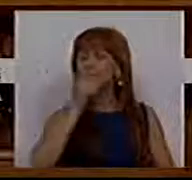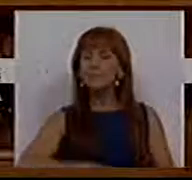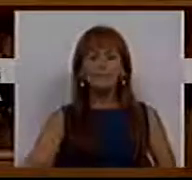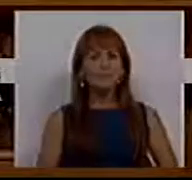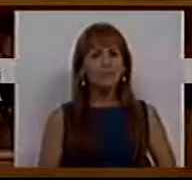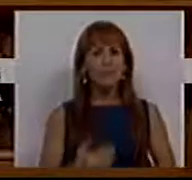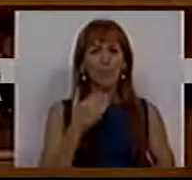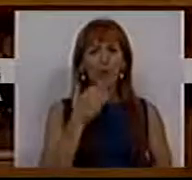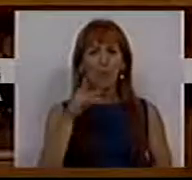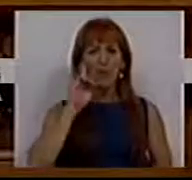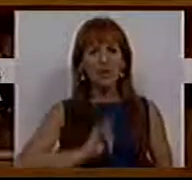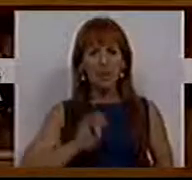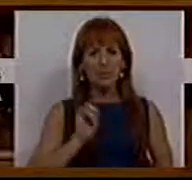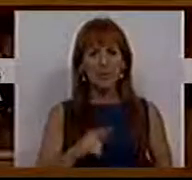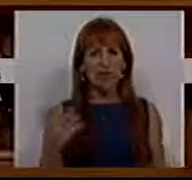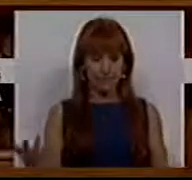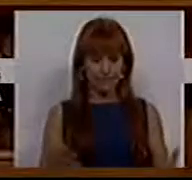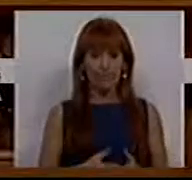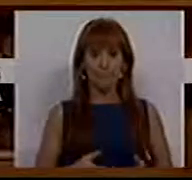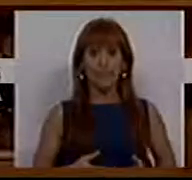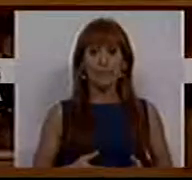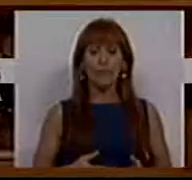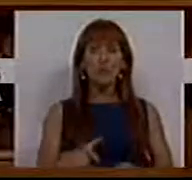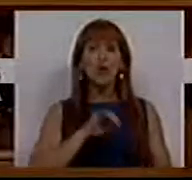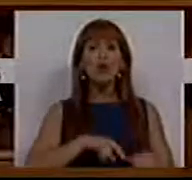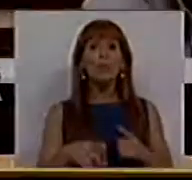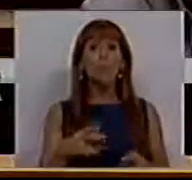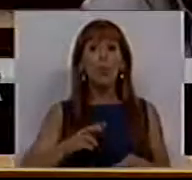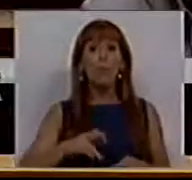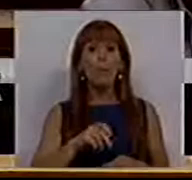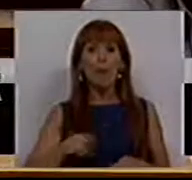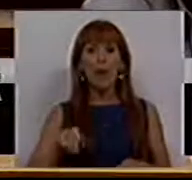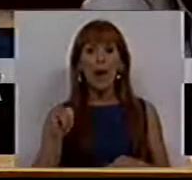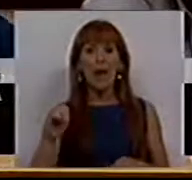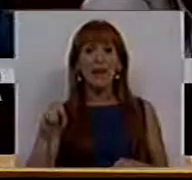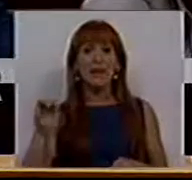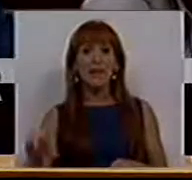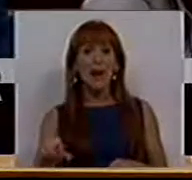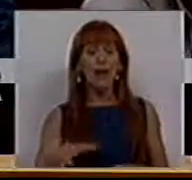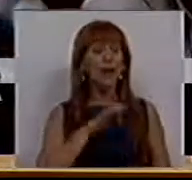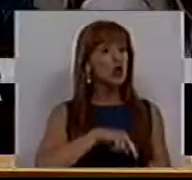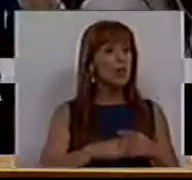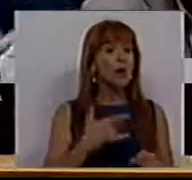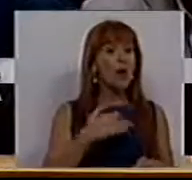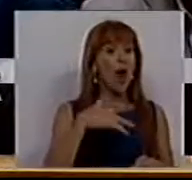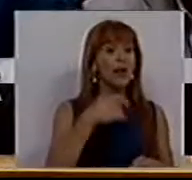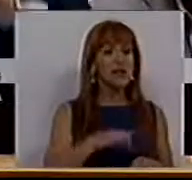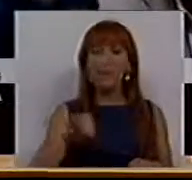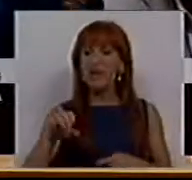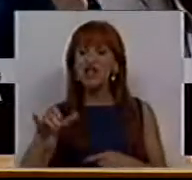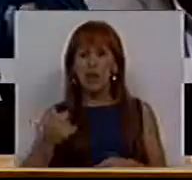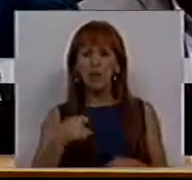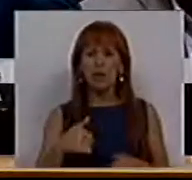Muito obrigada, Sra. Presidente. Sr. Deputado Manuel Isaac e Sr. Deputado Duarte Pacheco,